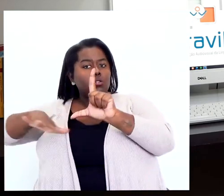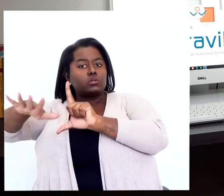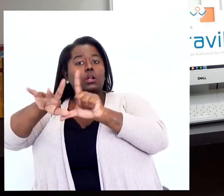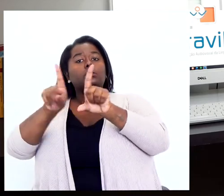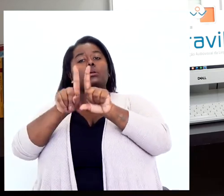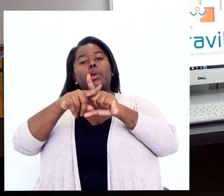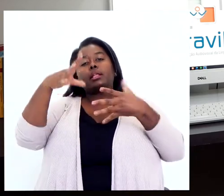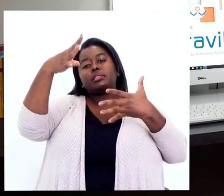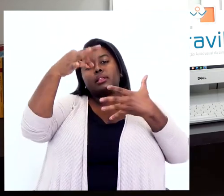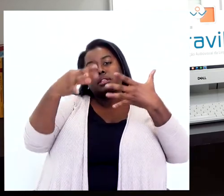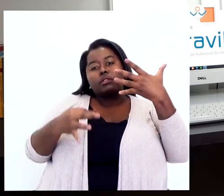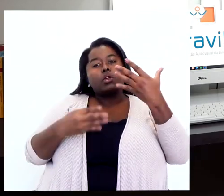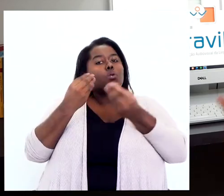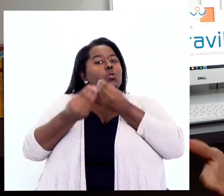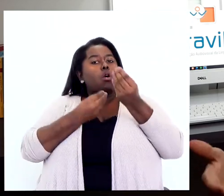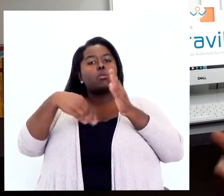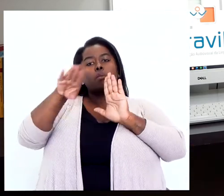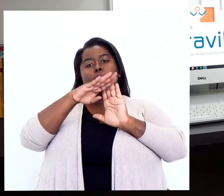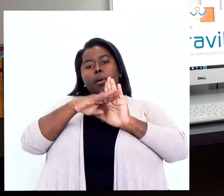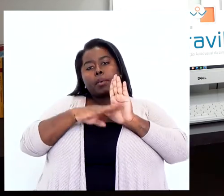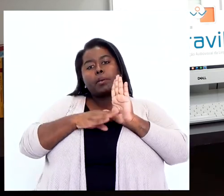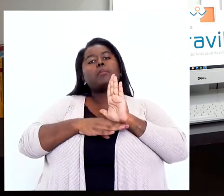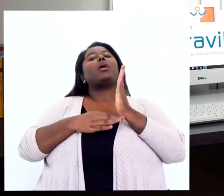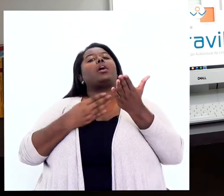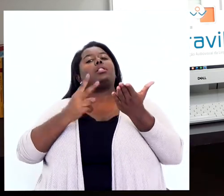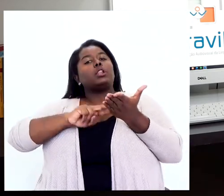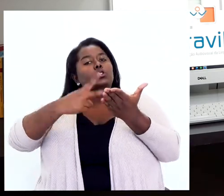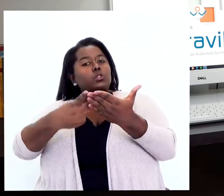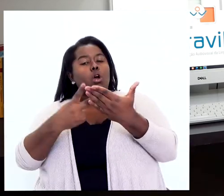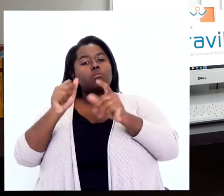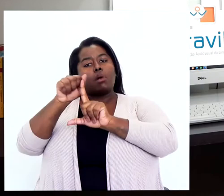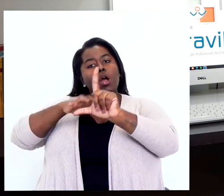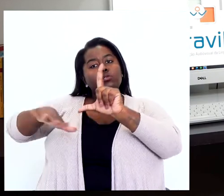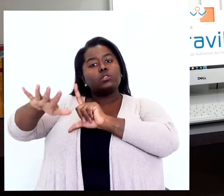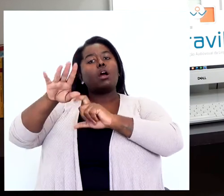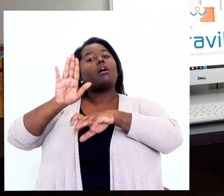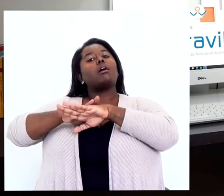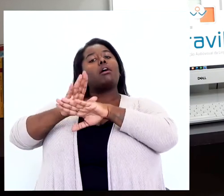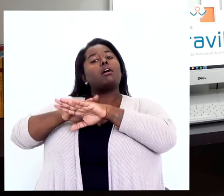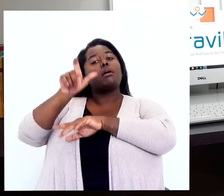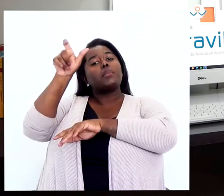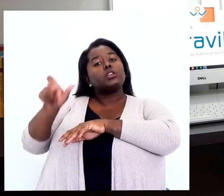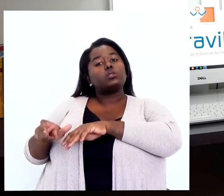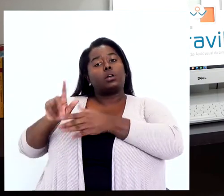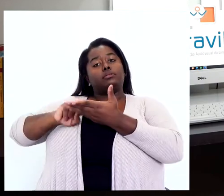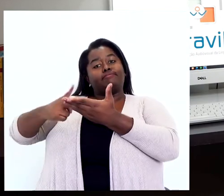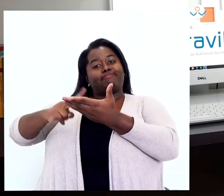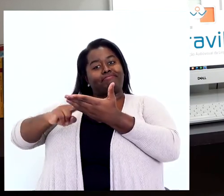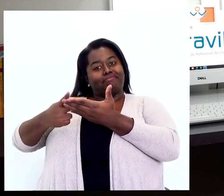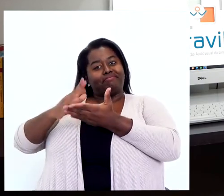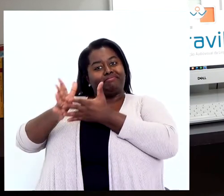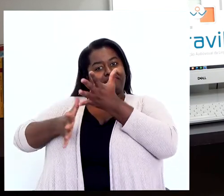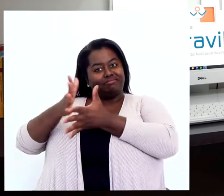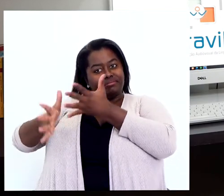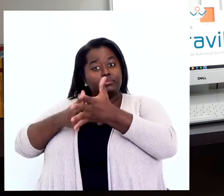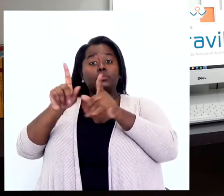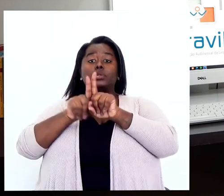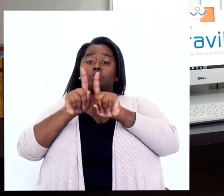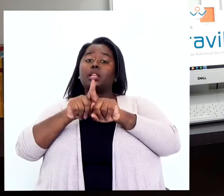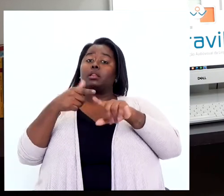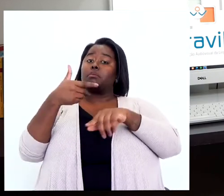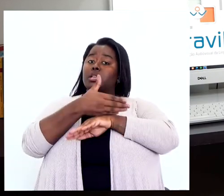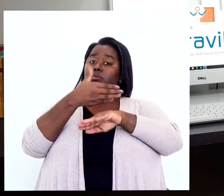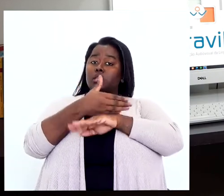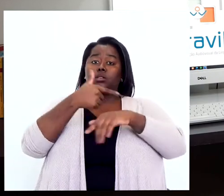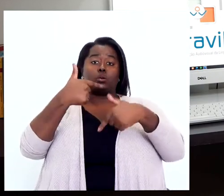descrevendo, inclusive, procedimentos tradutórios audiovisuais realizados por tradutores de língua de sinais e atuação de